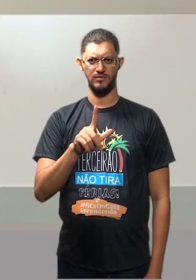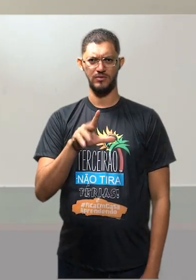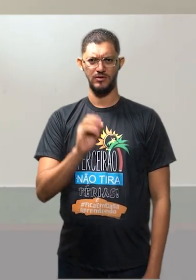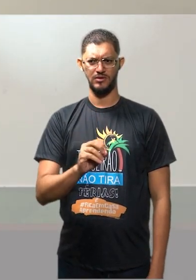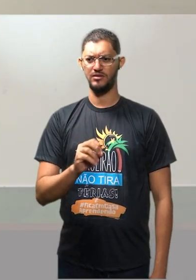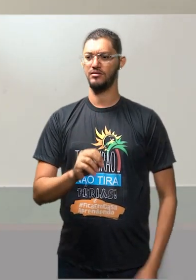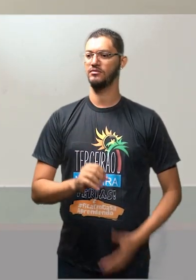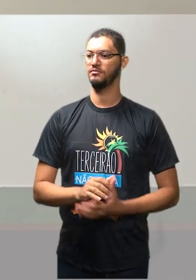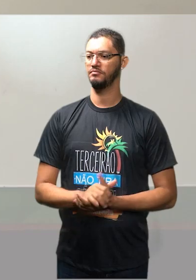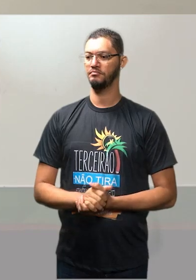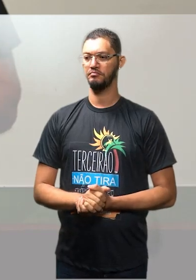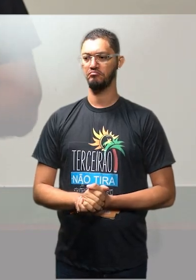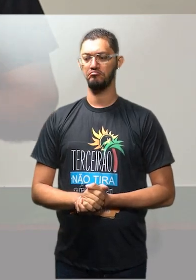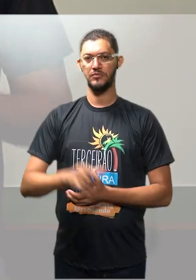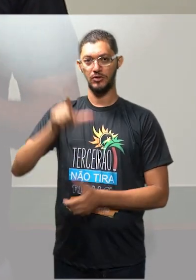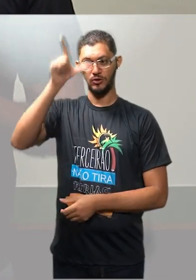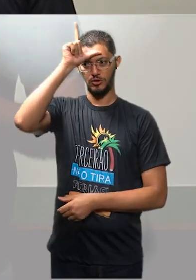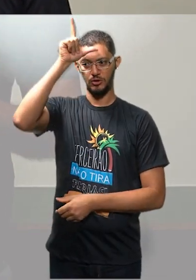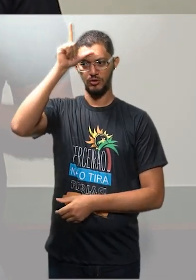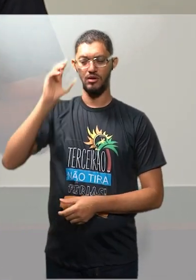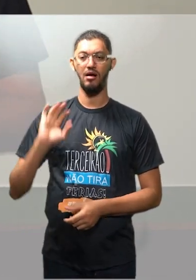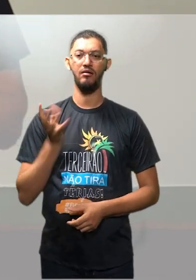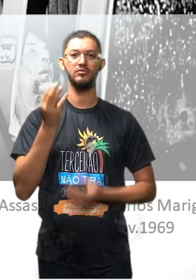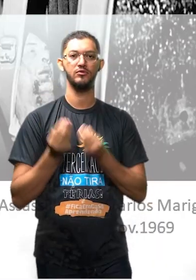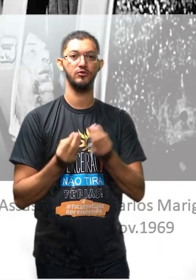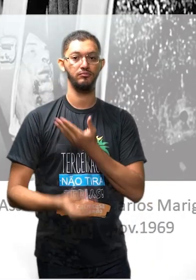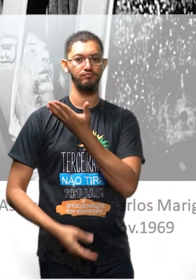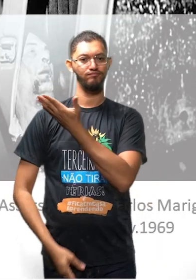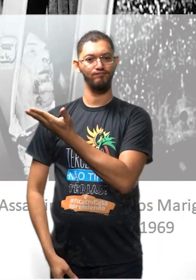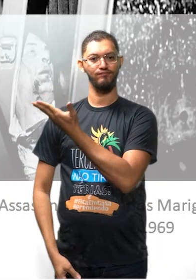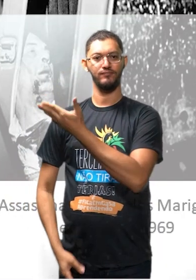urbana. Era ele que liderava, olha o que aconteceu com ele.